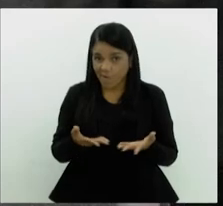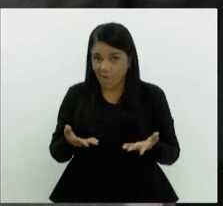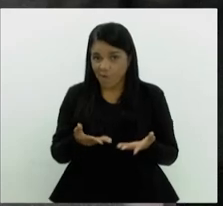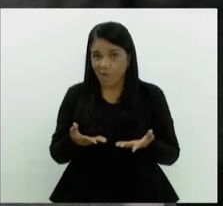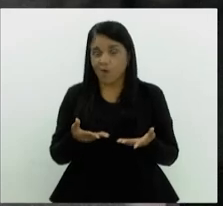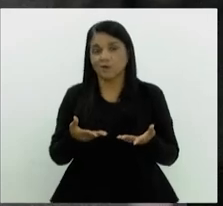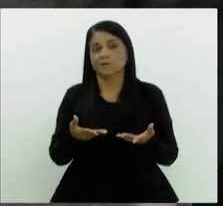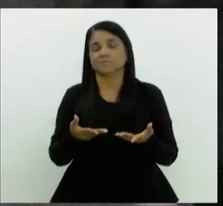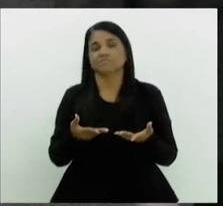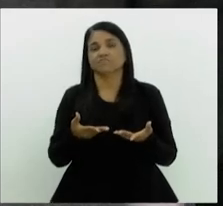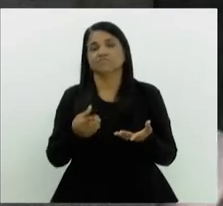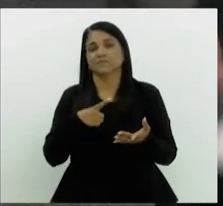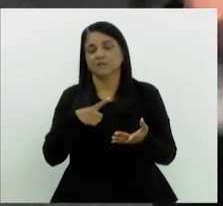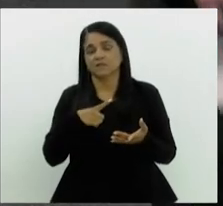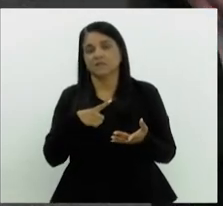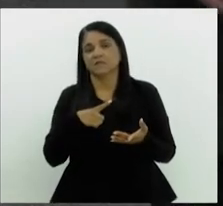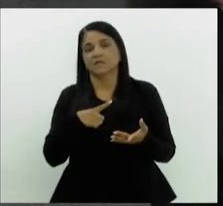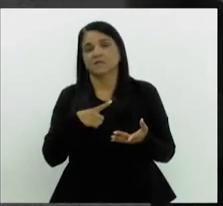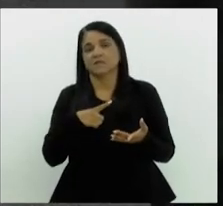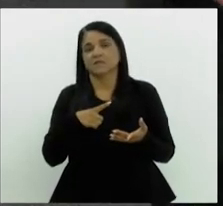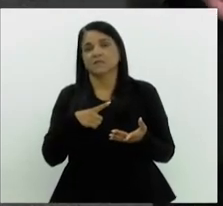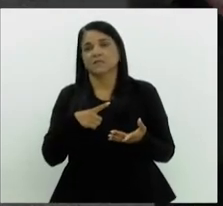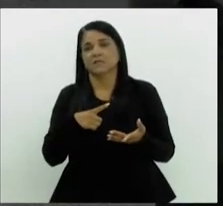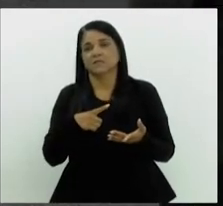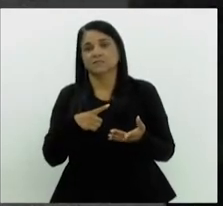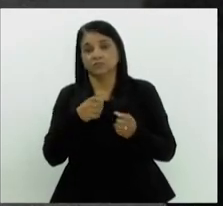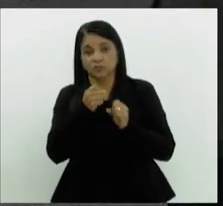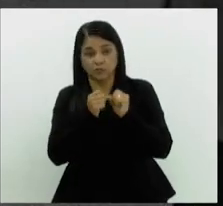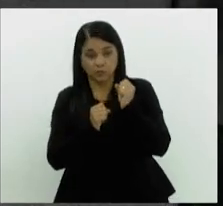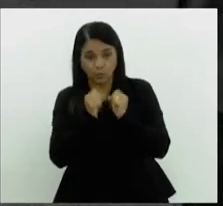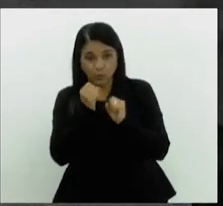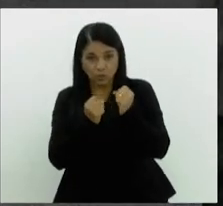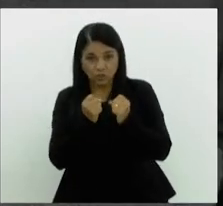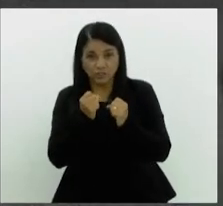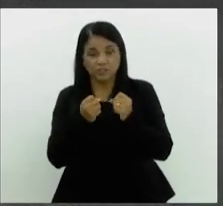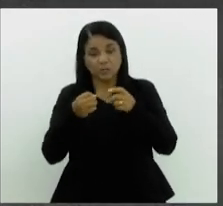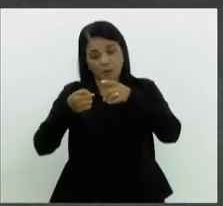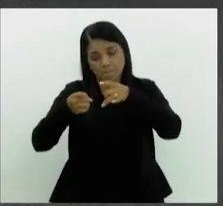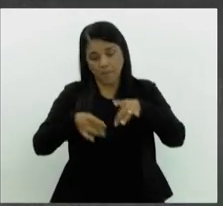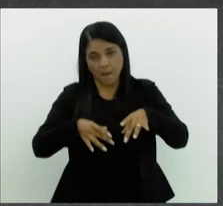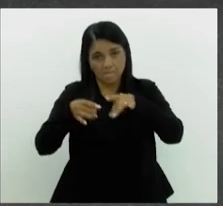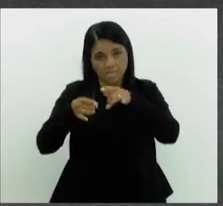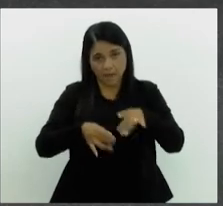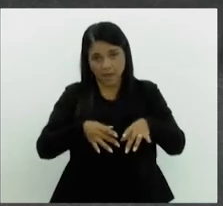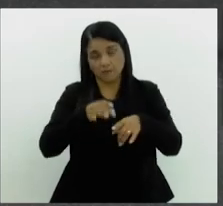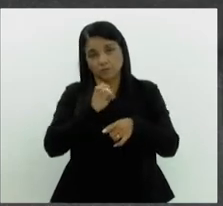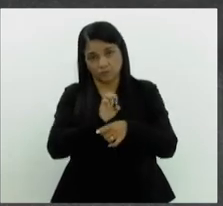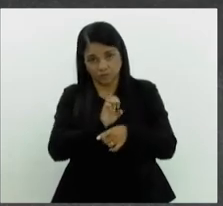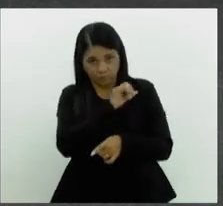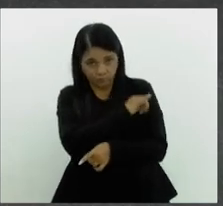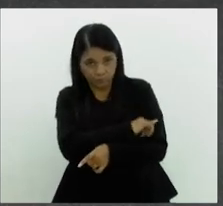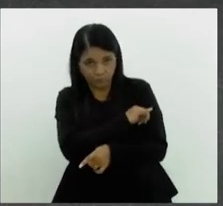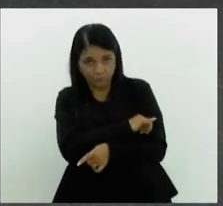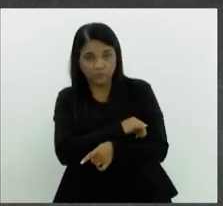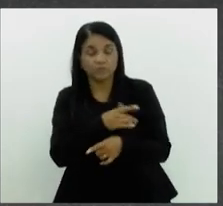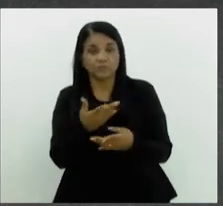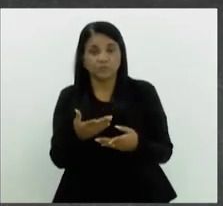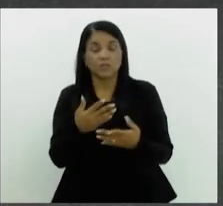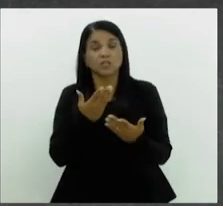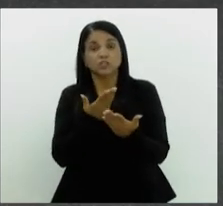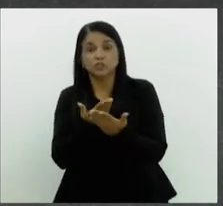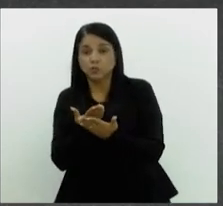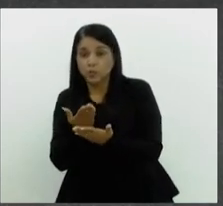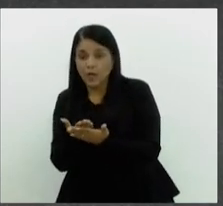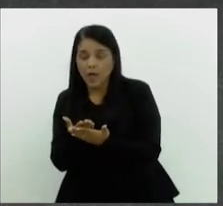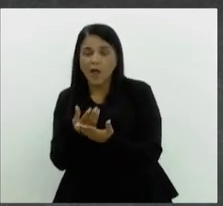reindustrialização, mas a gente teve uma evasão de indústria aqui também, e aí fica descredibilizado para você estudar,